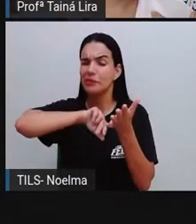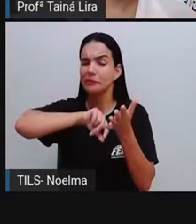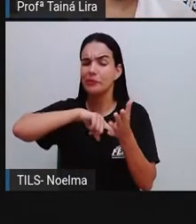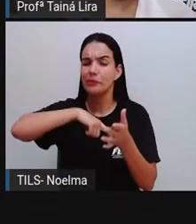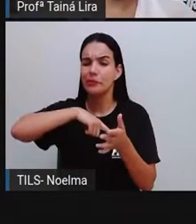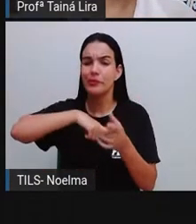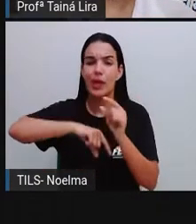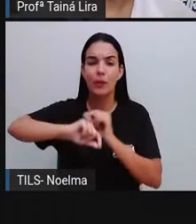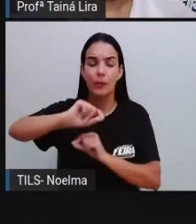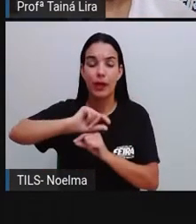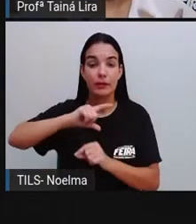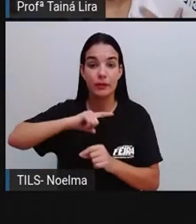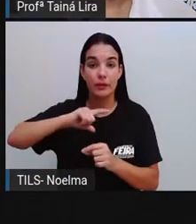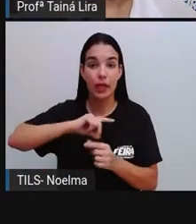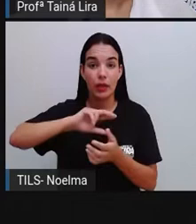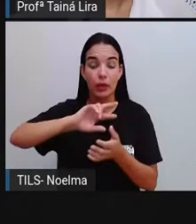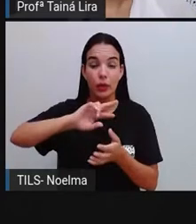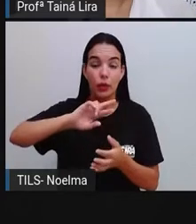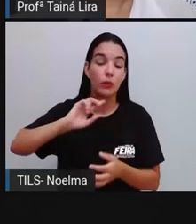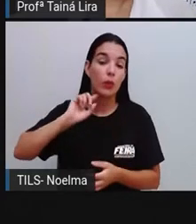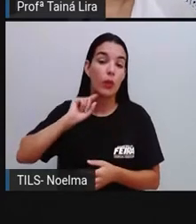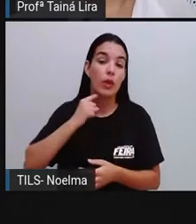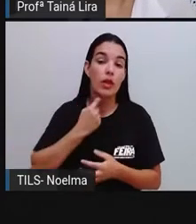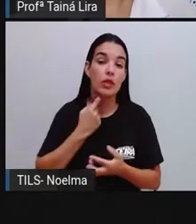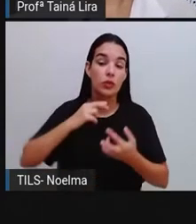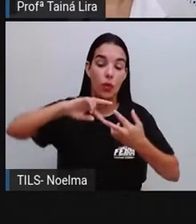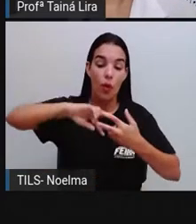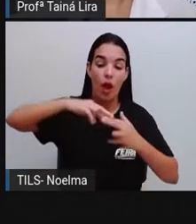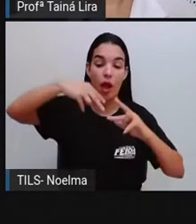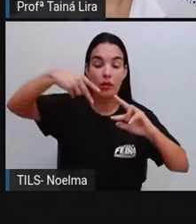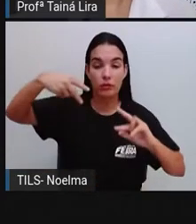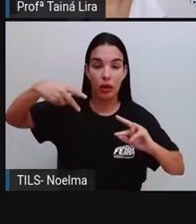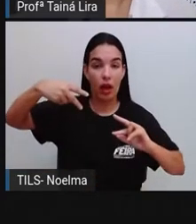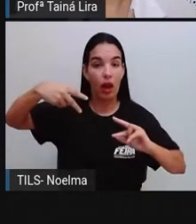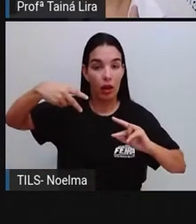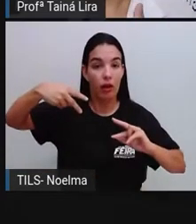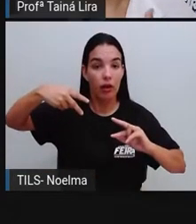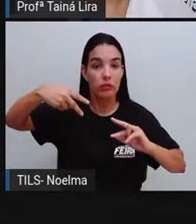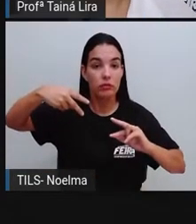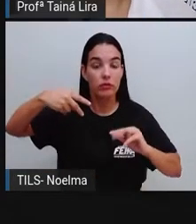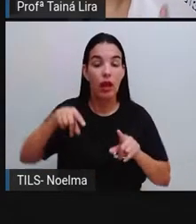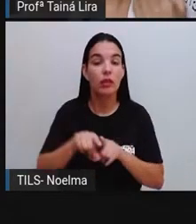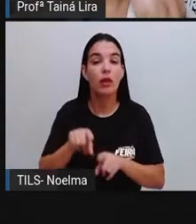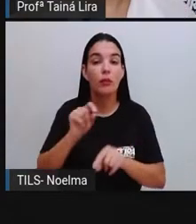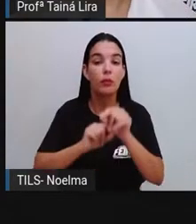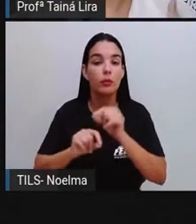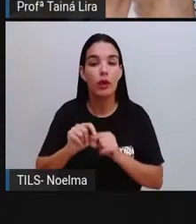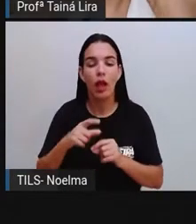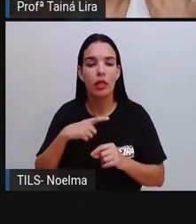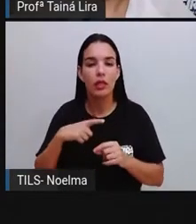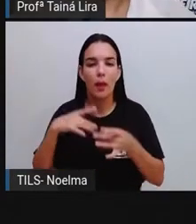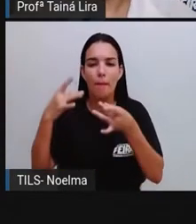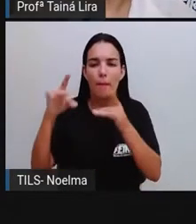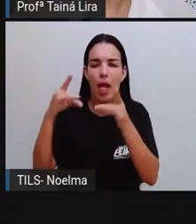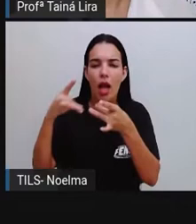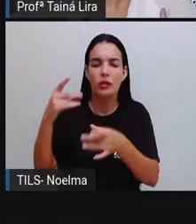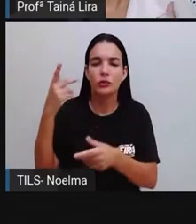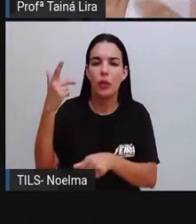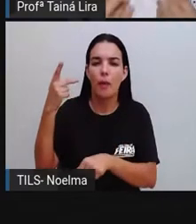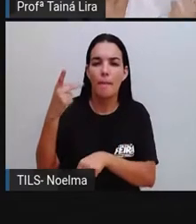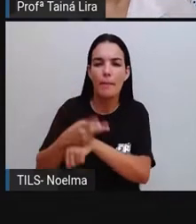lixo reciclável, né? Que é composto aí por plástico, papel,